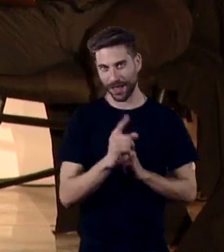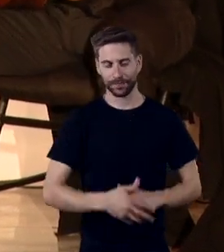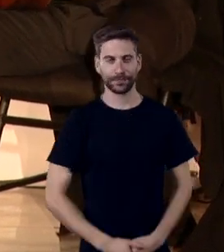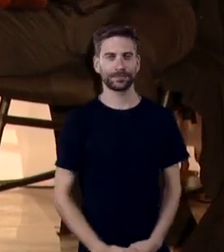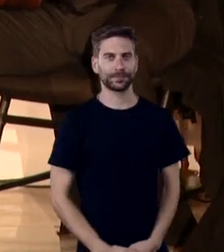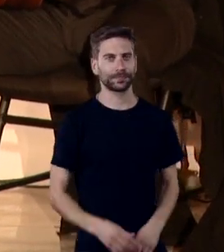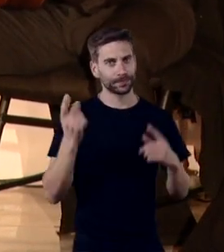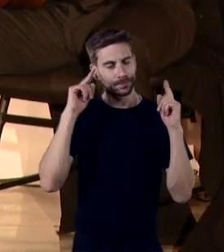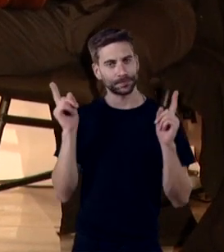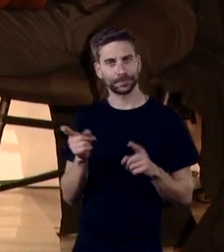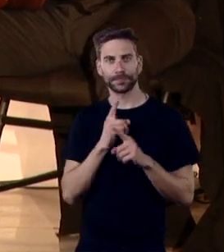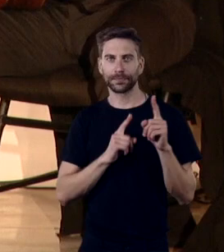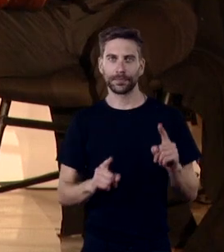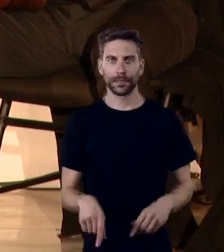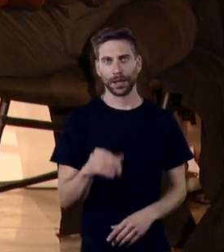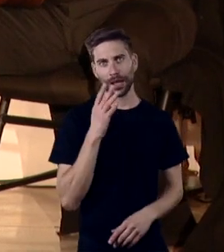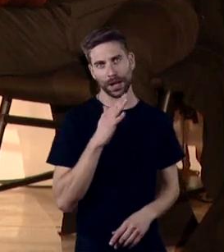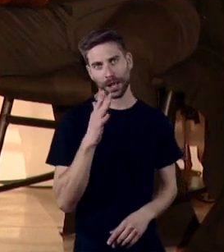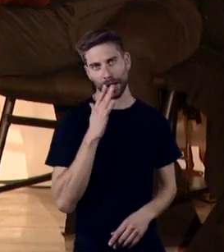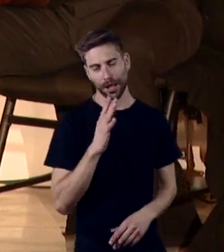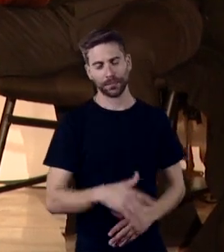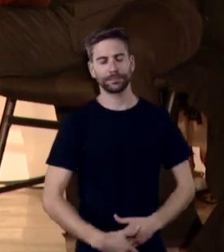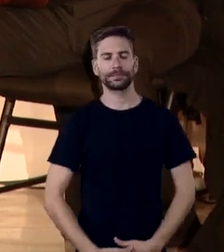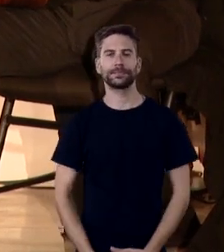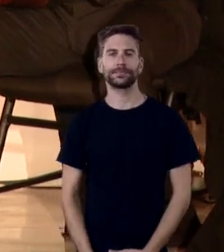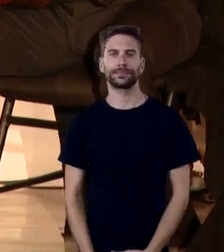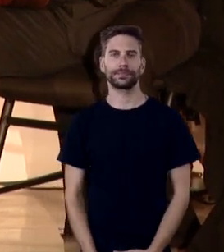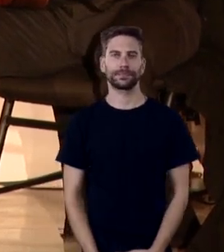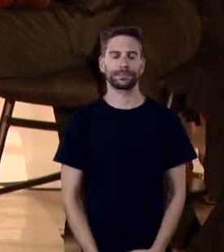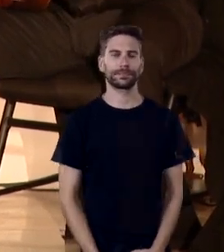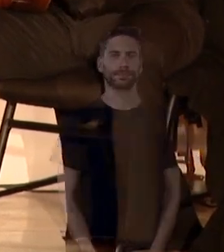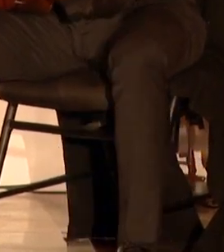A noite saiu lá, uma noite nascida